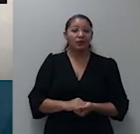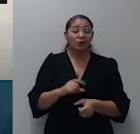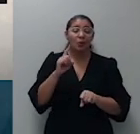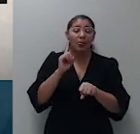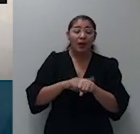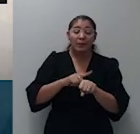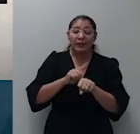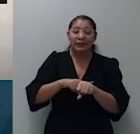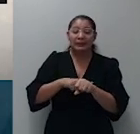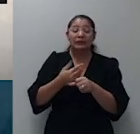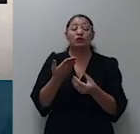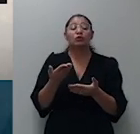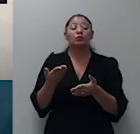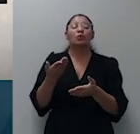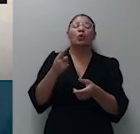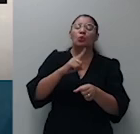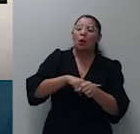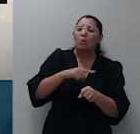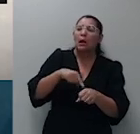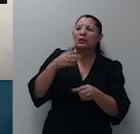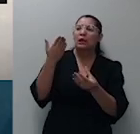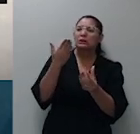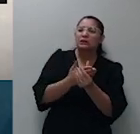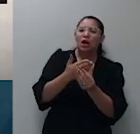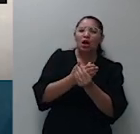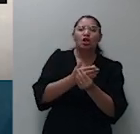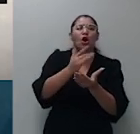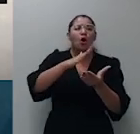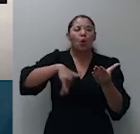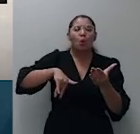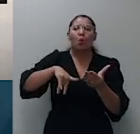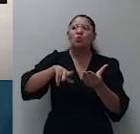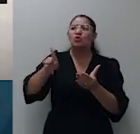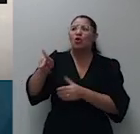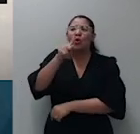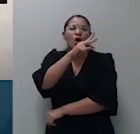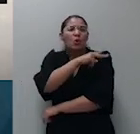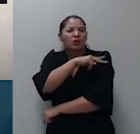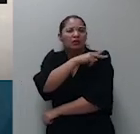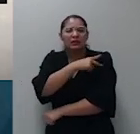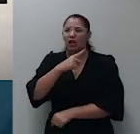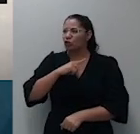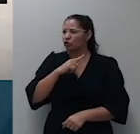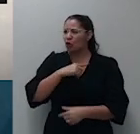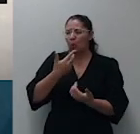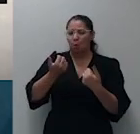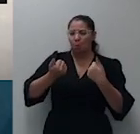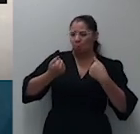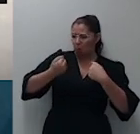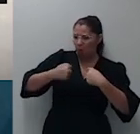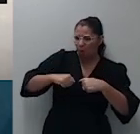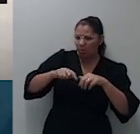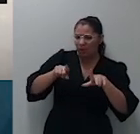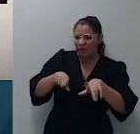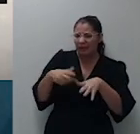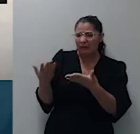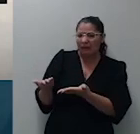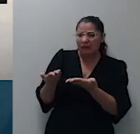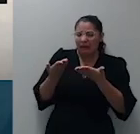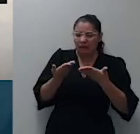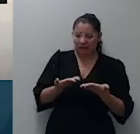nos autos da ação monitória, seu patrono não tinha poderes específicos para receber citação, motivo pelo qual